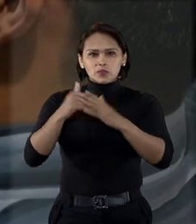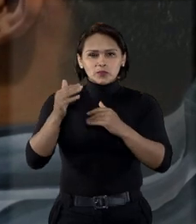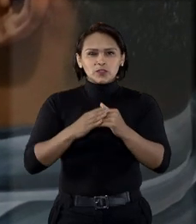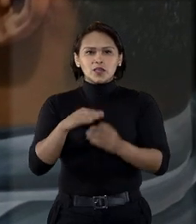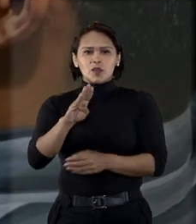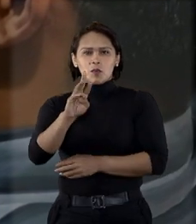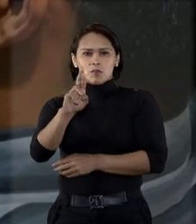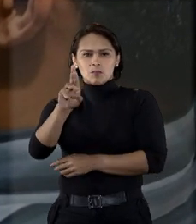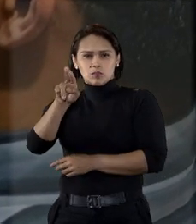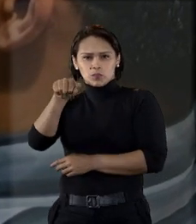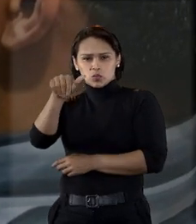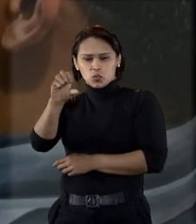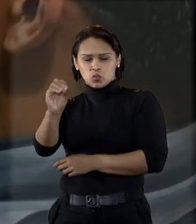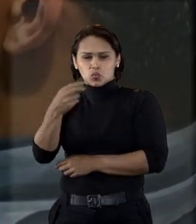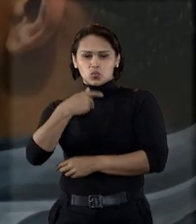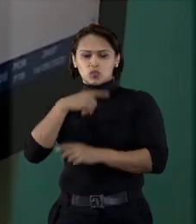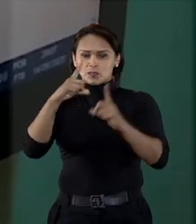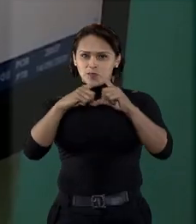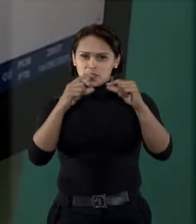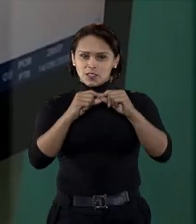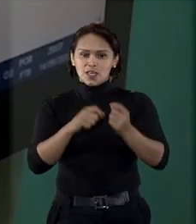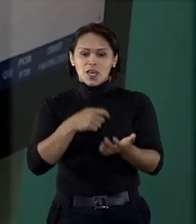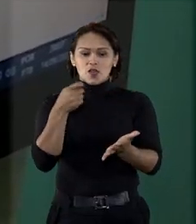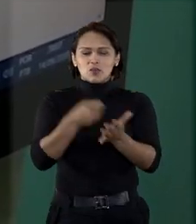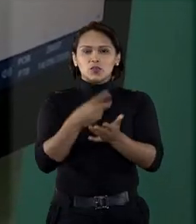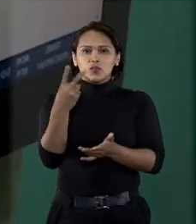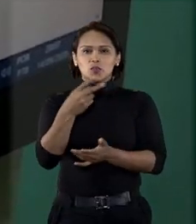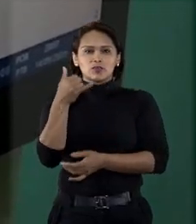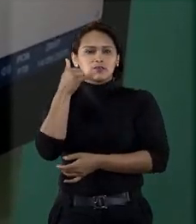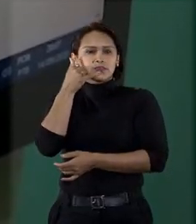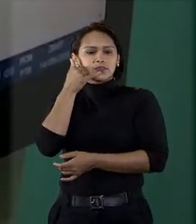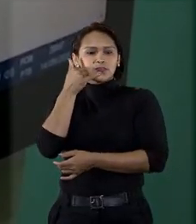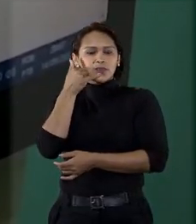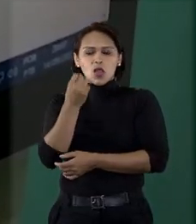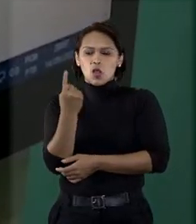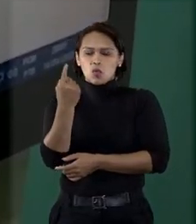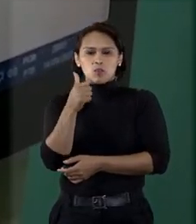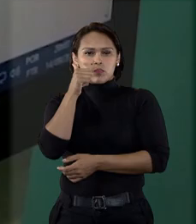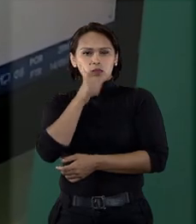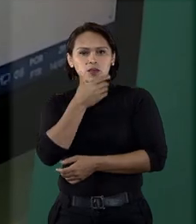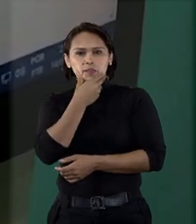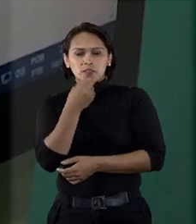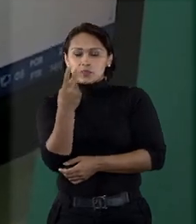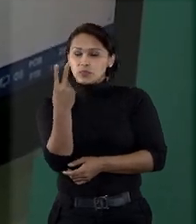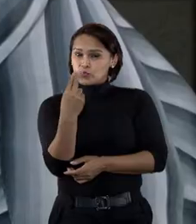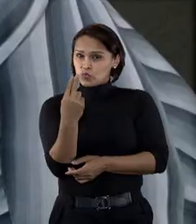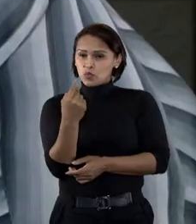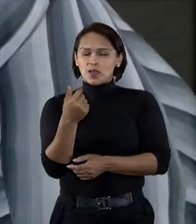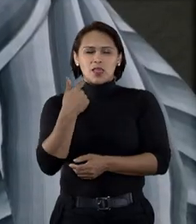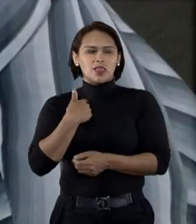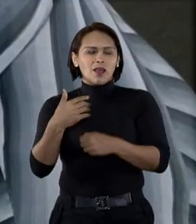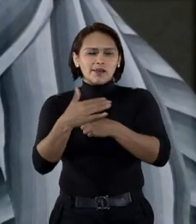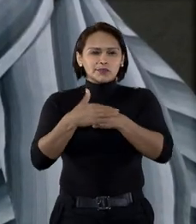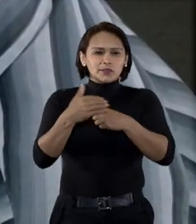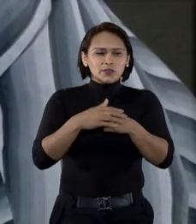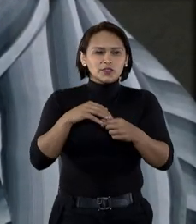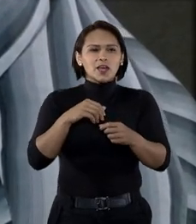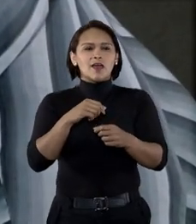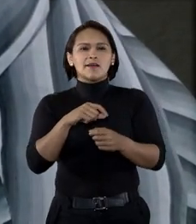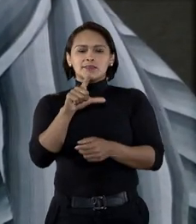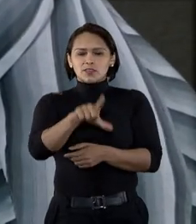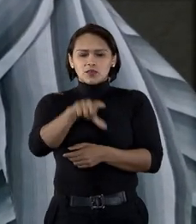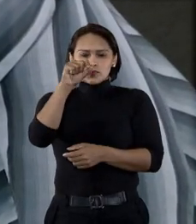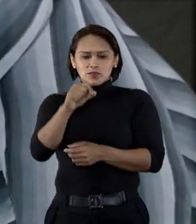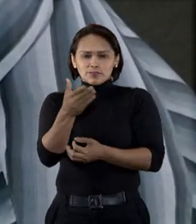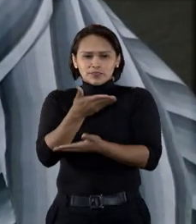Bruno Almeida, de Brasília, comprou dois celulares pela internet, para ele e para a esposa. Teve todo o cuidado na hora